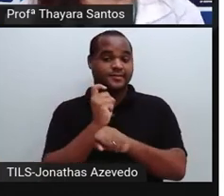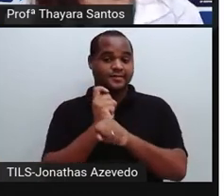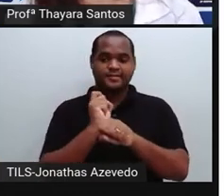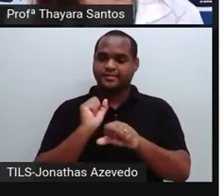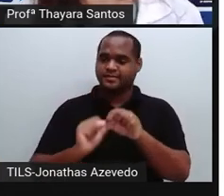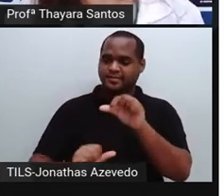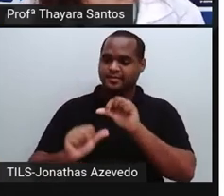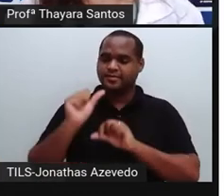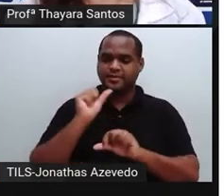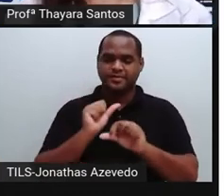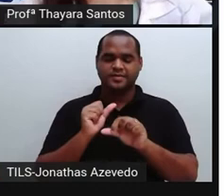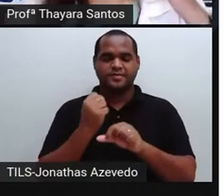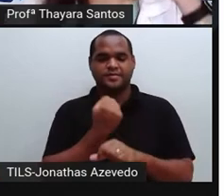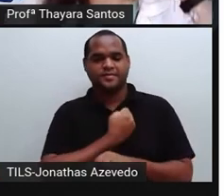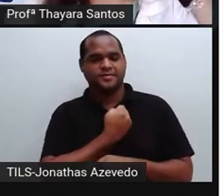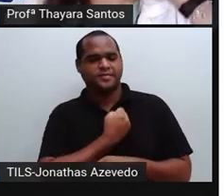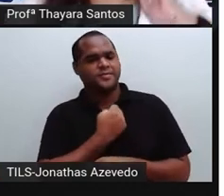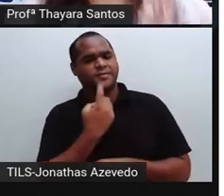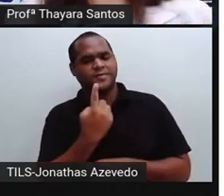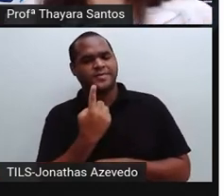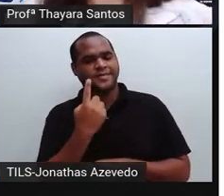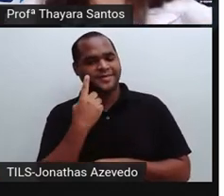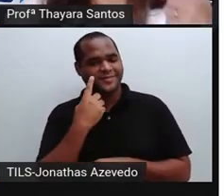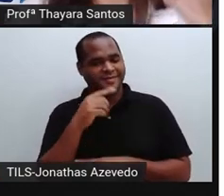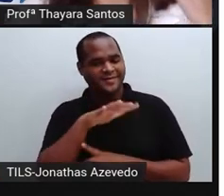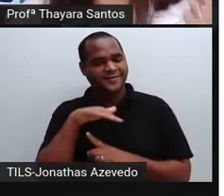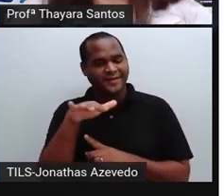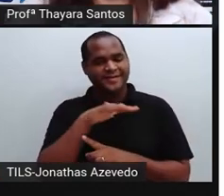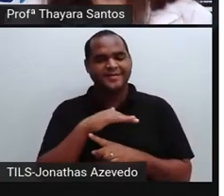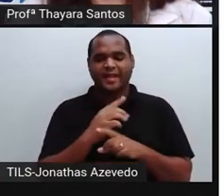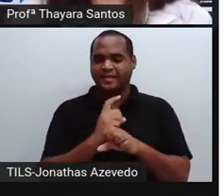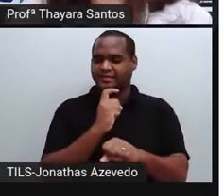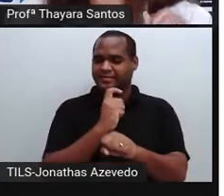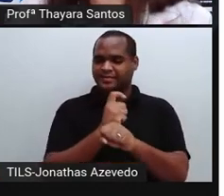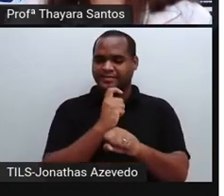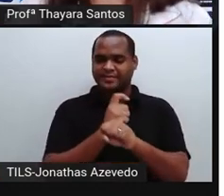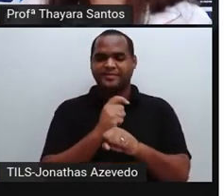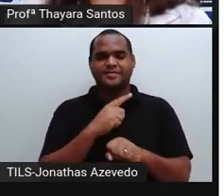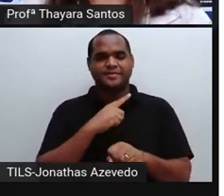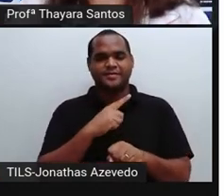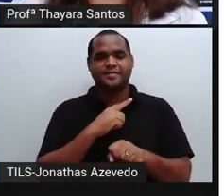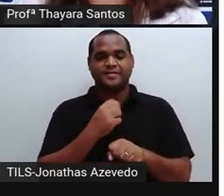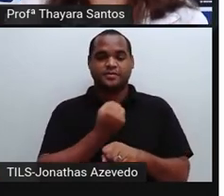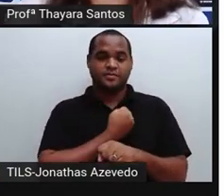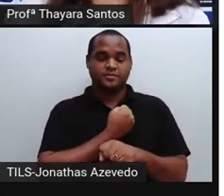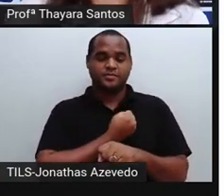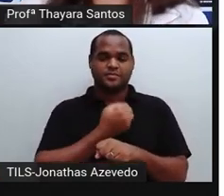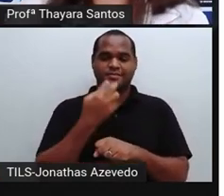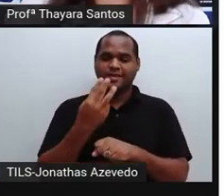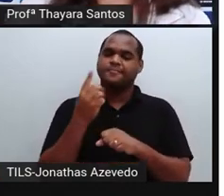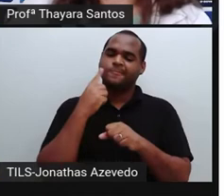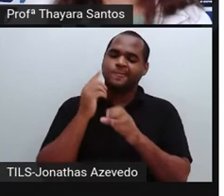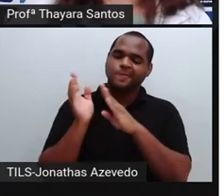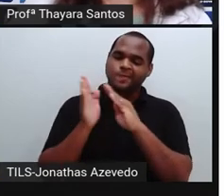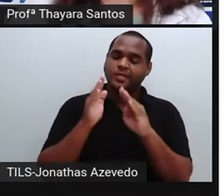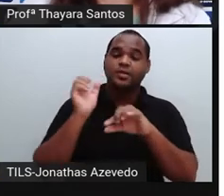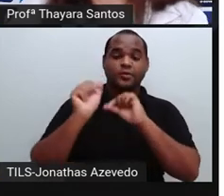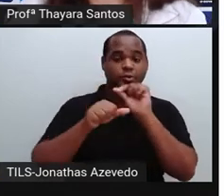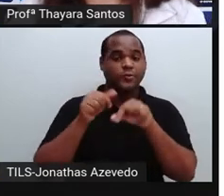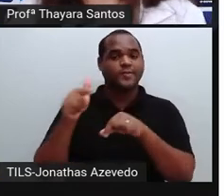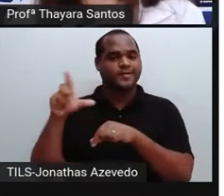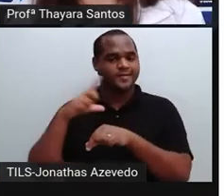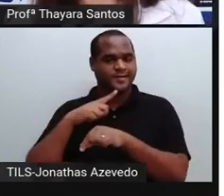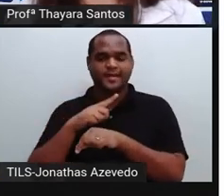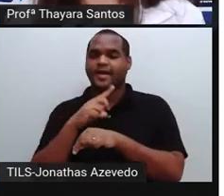o contrário do número um. A gente dá o nome aí de solidificação. Número três está passando do estado líquido para o